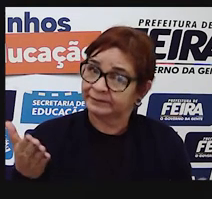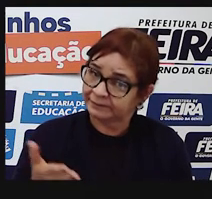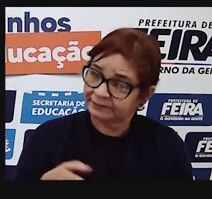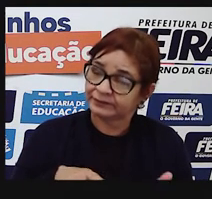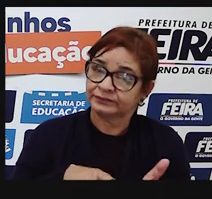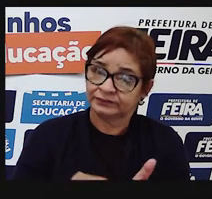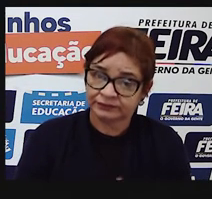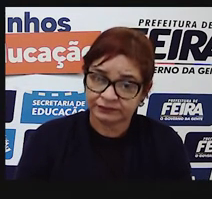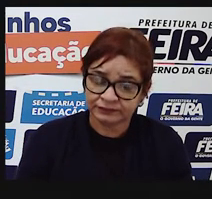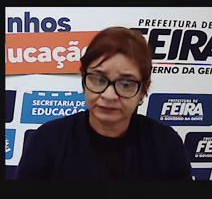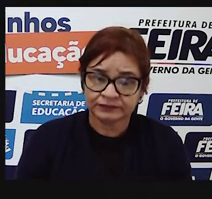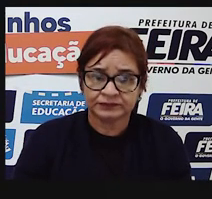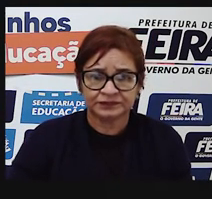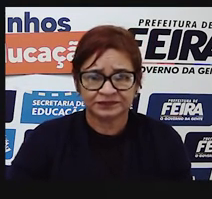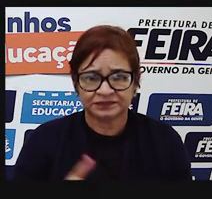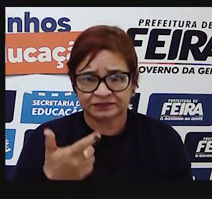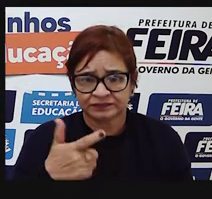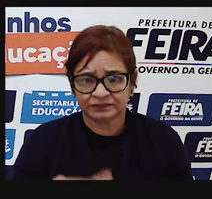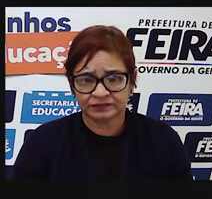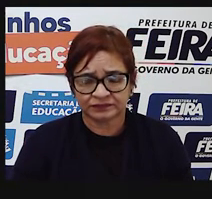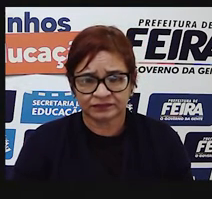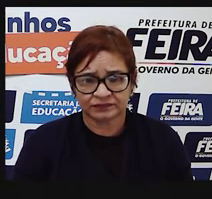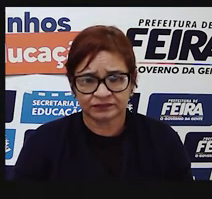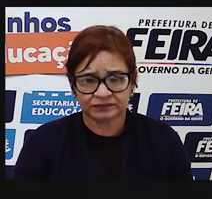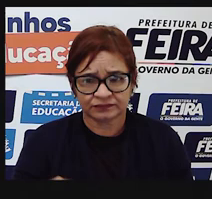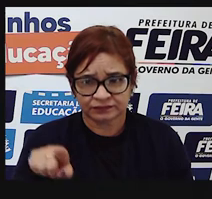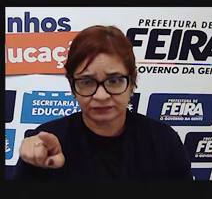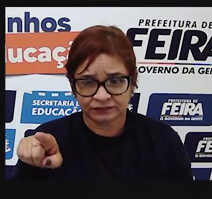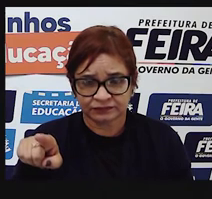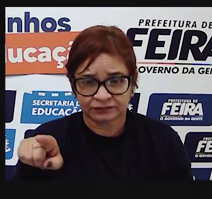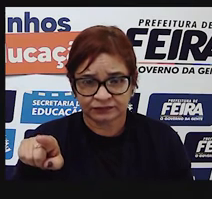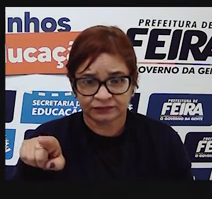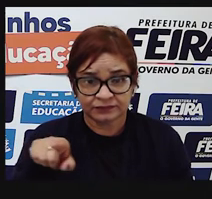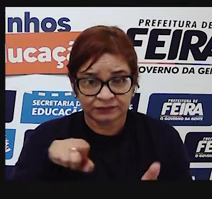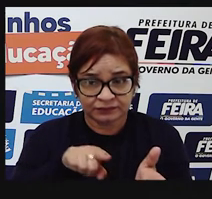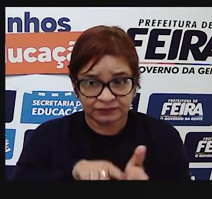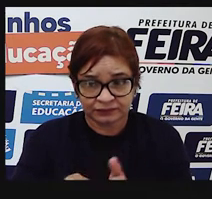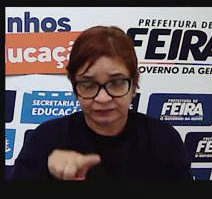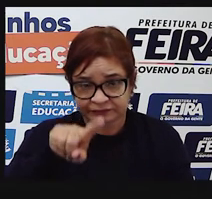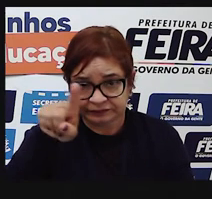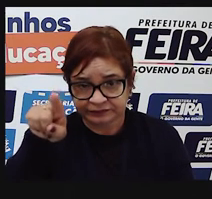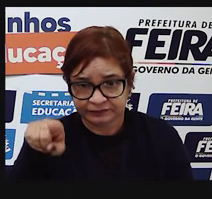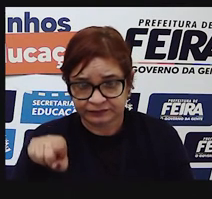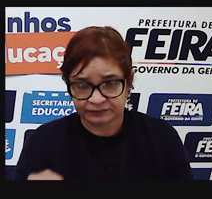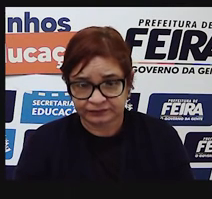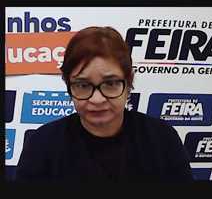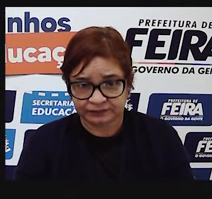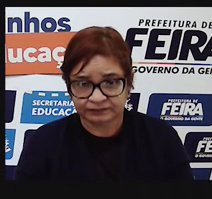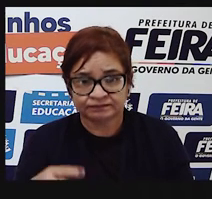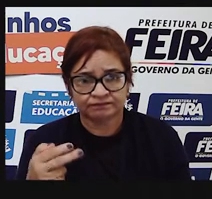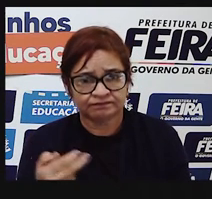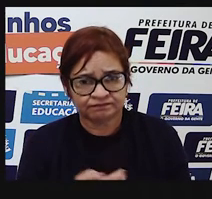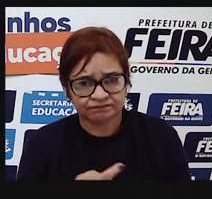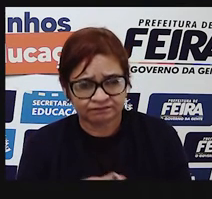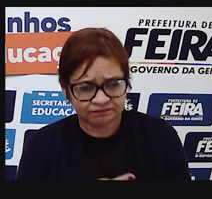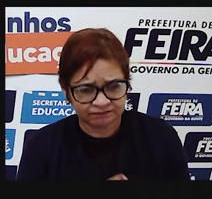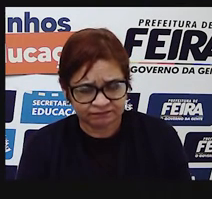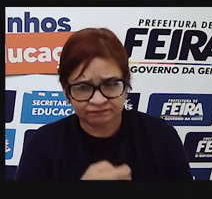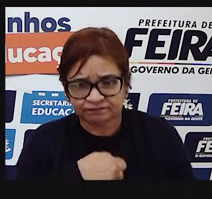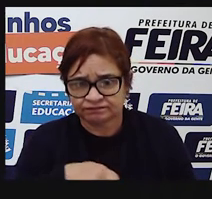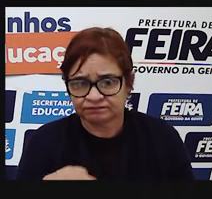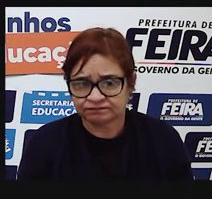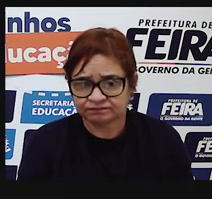Pontuar mal este bilhete não é erro grave? Então, olhe que o sinal de interrogação,